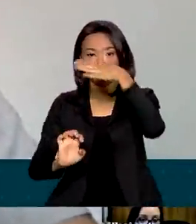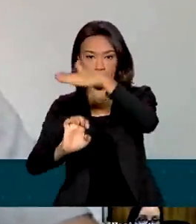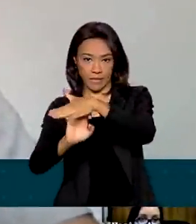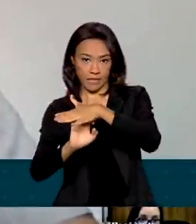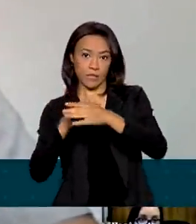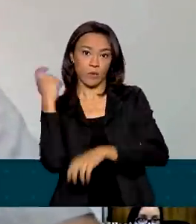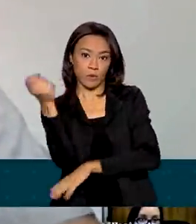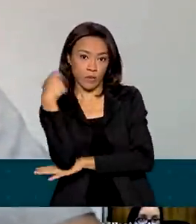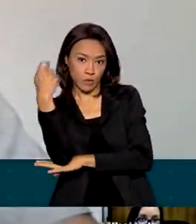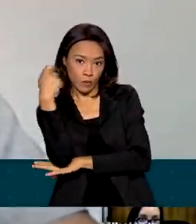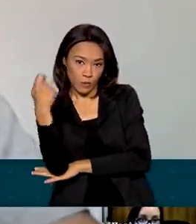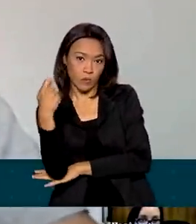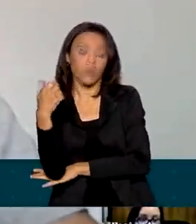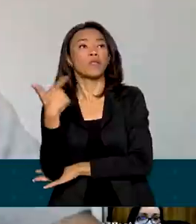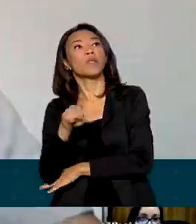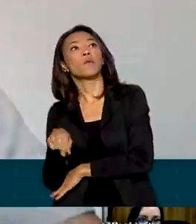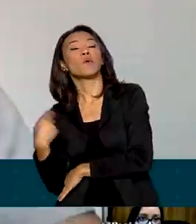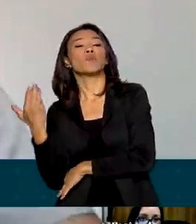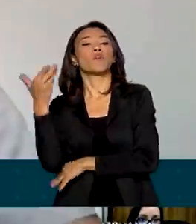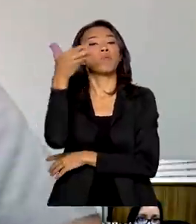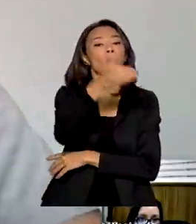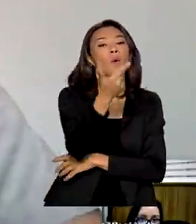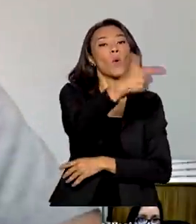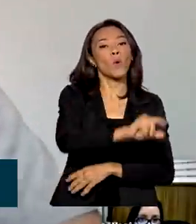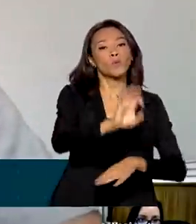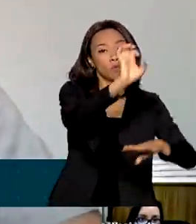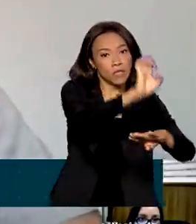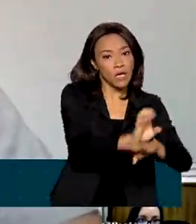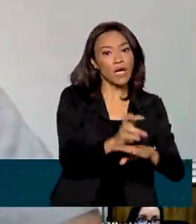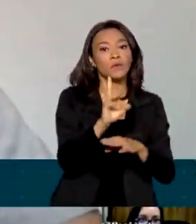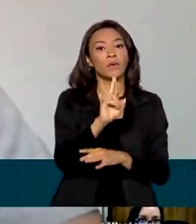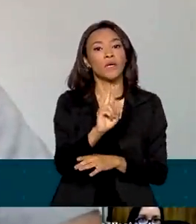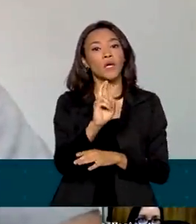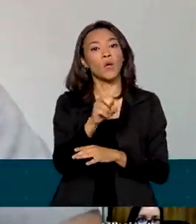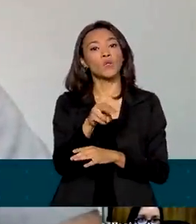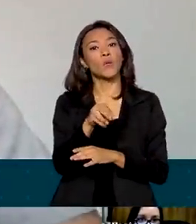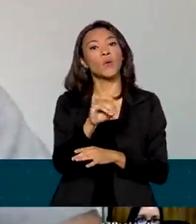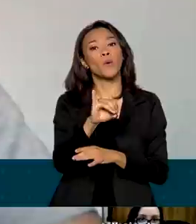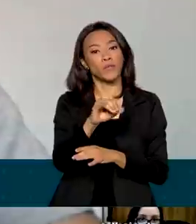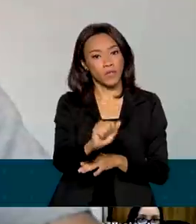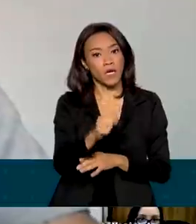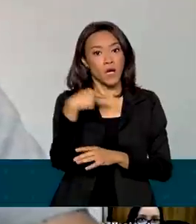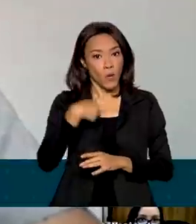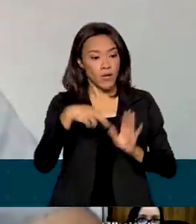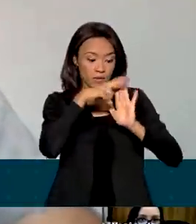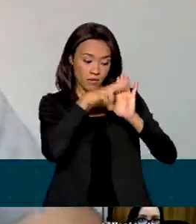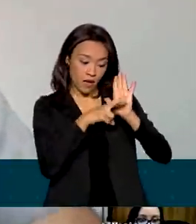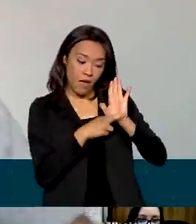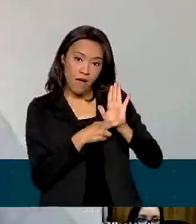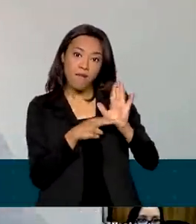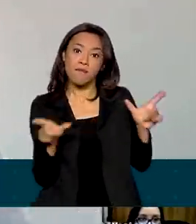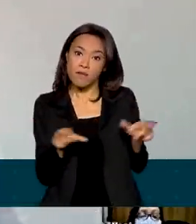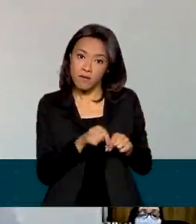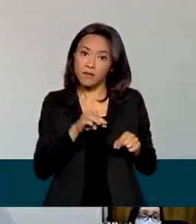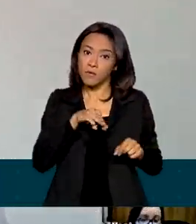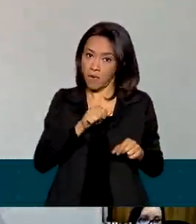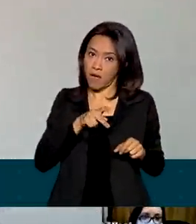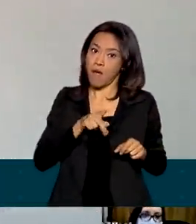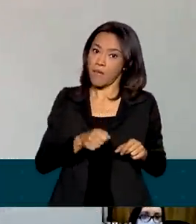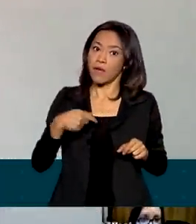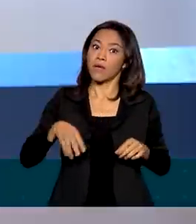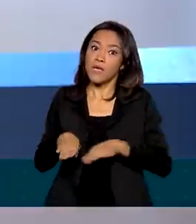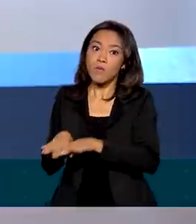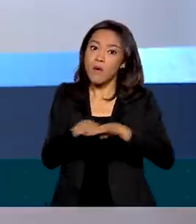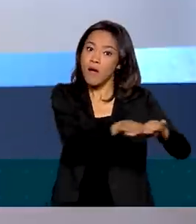e uma empresa que vai prestar serviço em Rondônia, com a liberação da portaria do Mapa, nós temos o mesmo padrão a ser